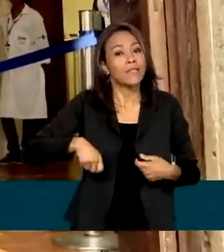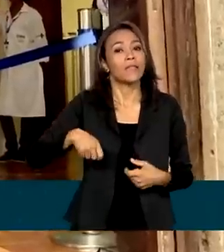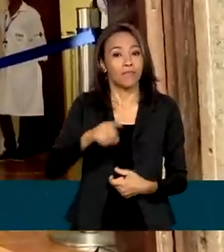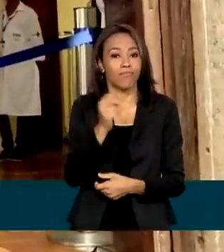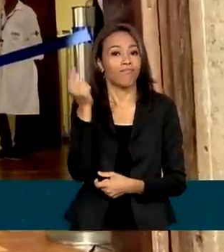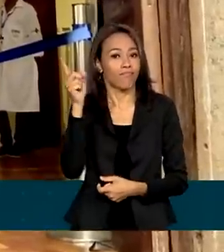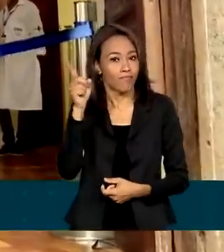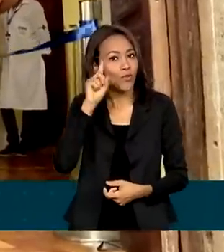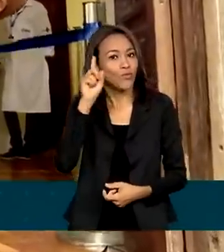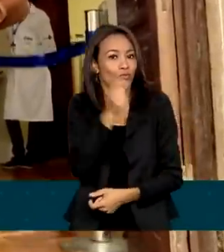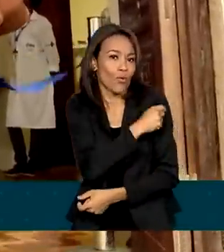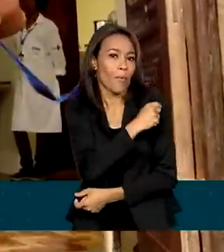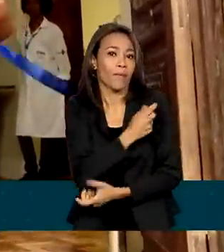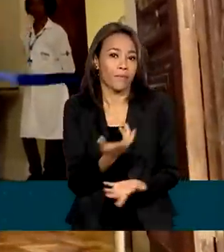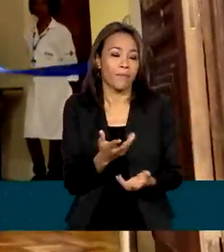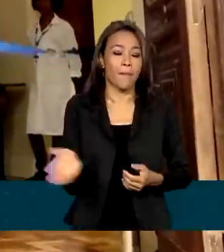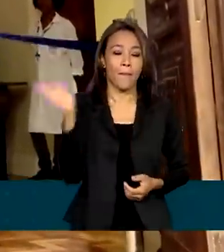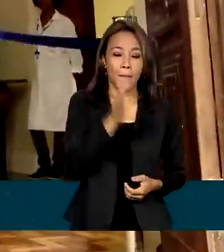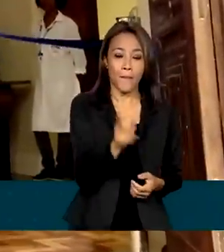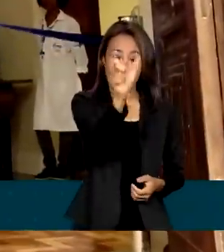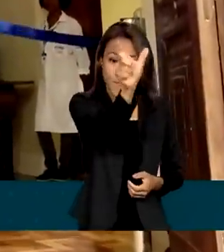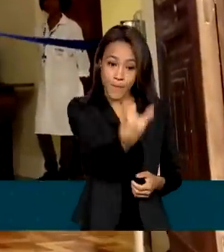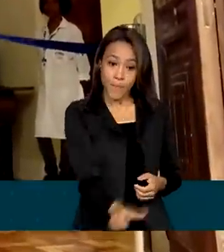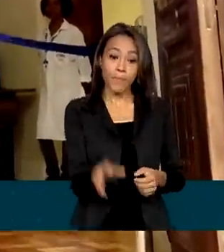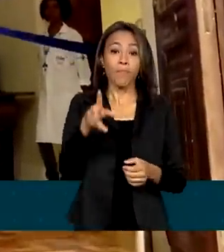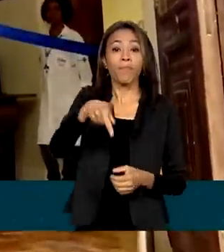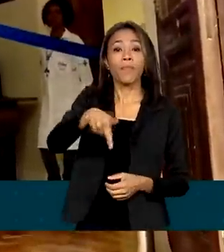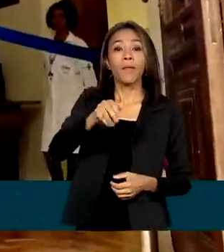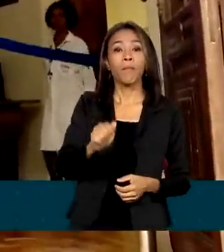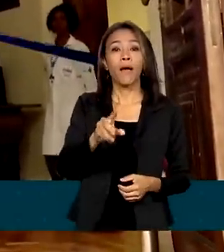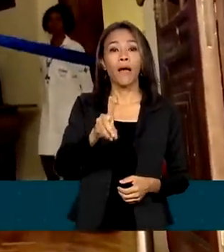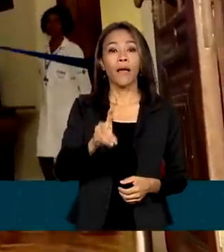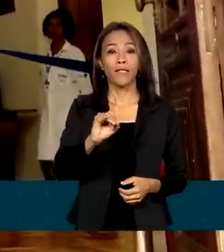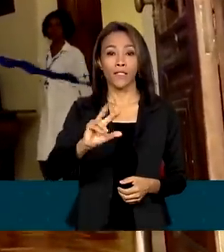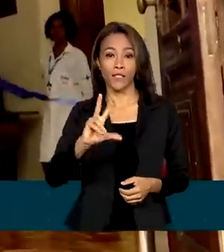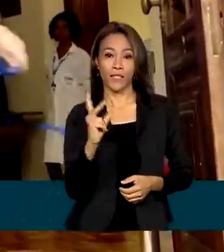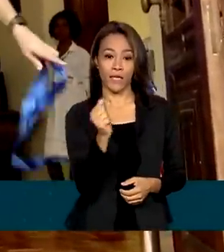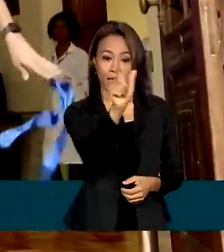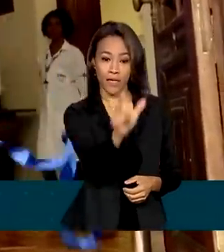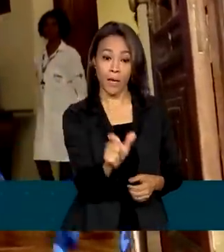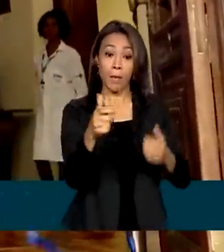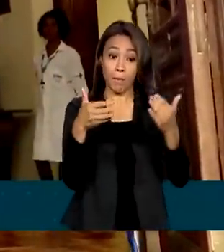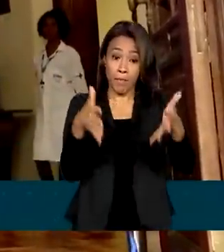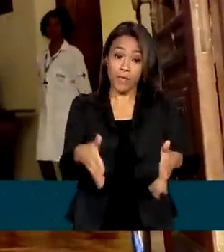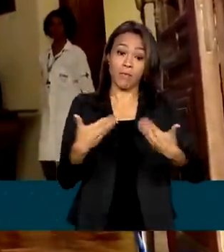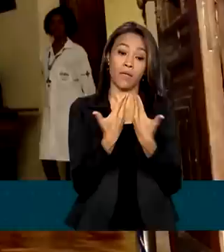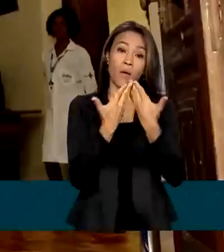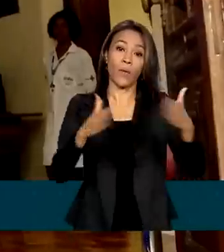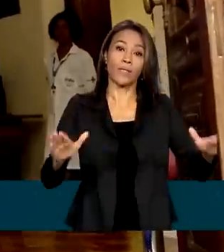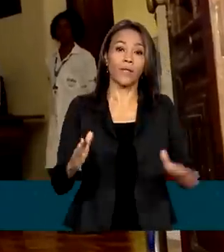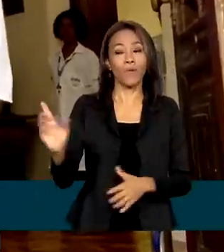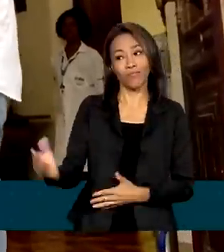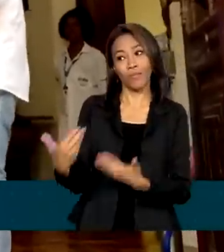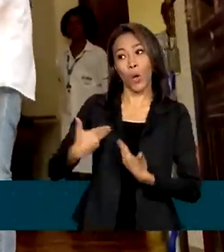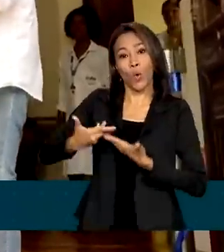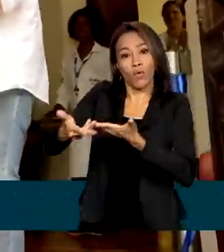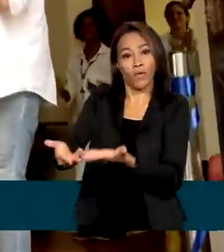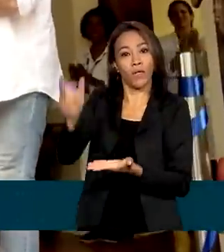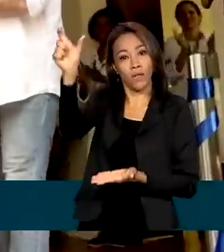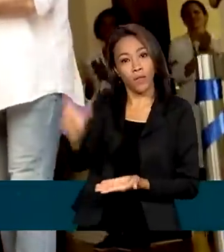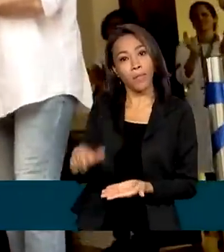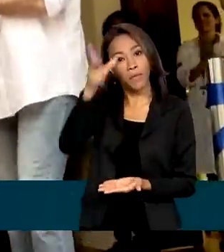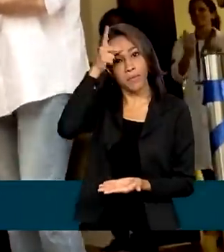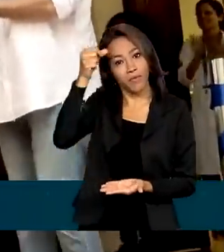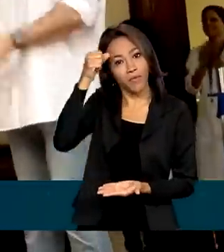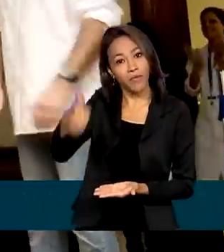ministro das Relações Institucionais, Alexandre Padilha, participou da inauguração a convite do prefeito Eduardo Paes.